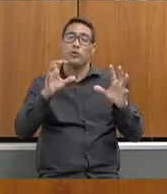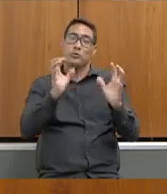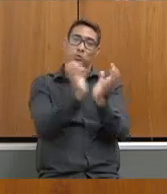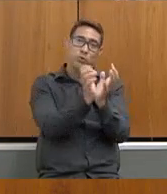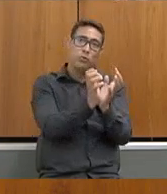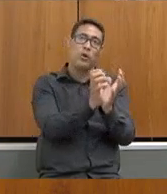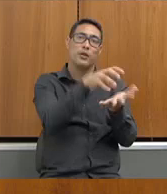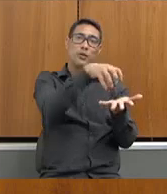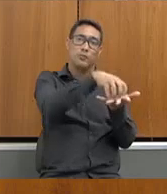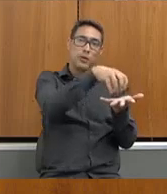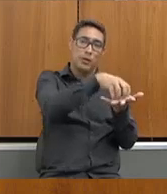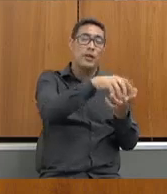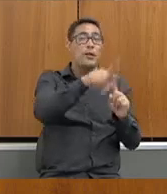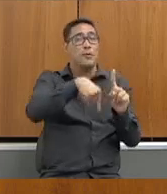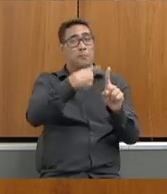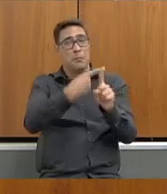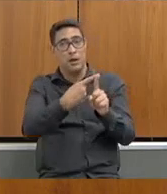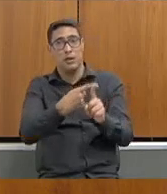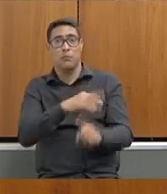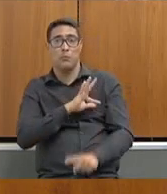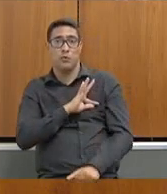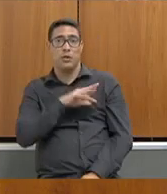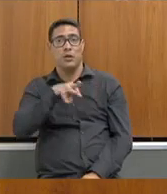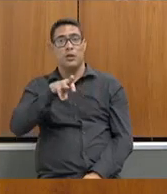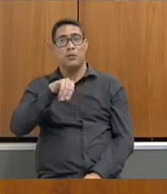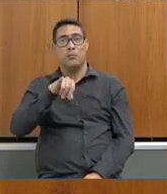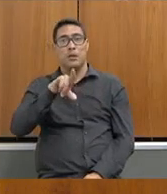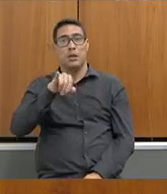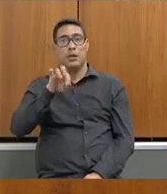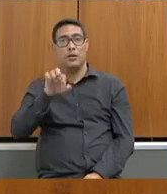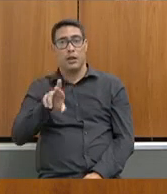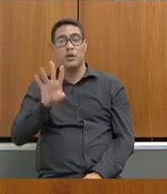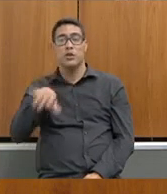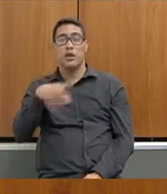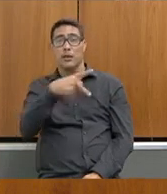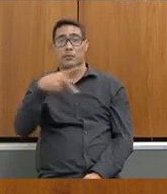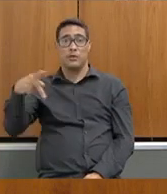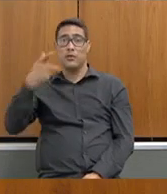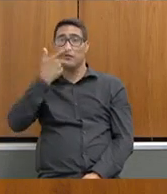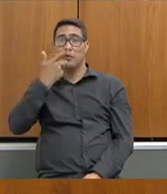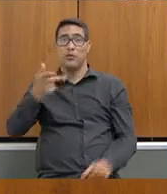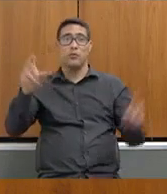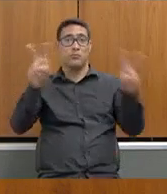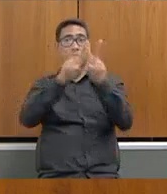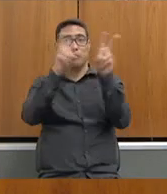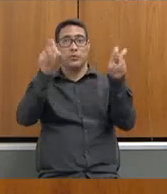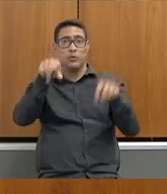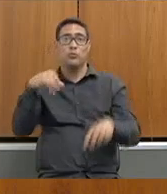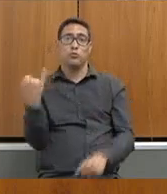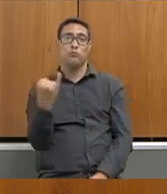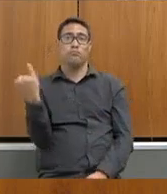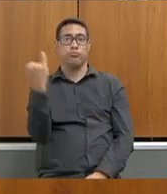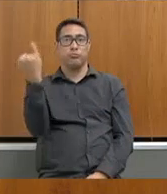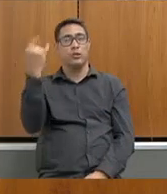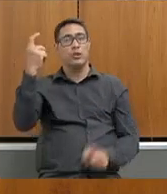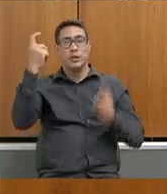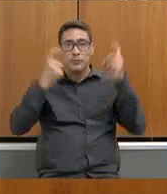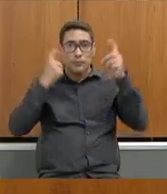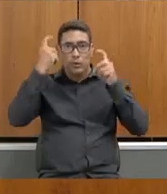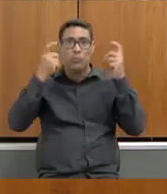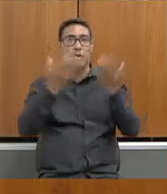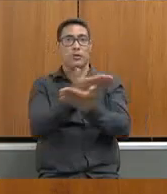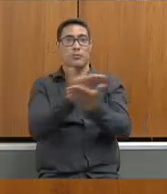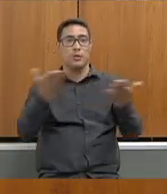e a Polícia Militar, já que a presidente abordou o assunto e que é um assunto de suma importância e preocupação para a gente,